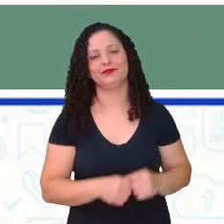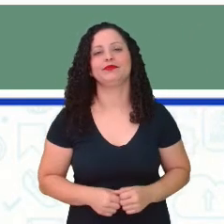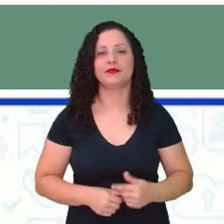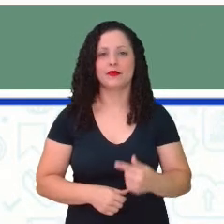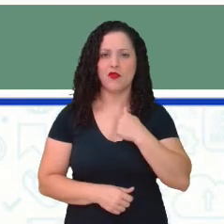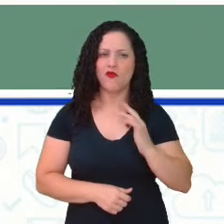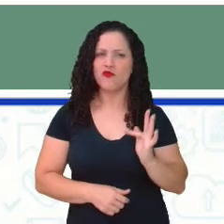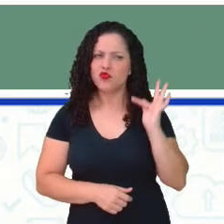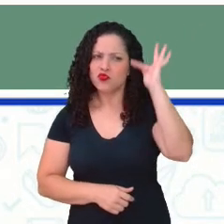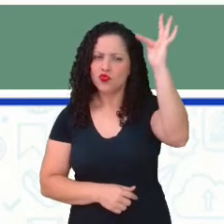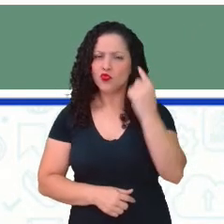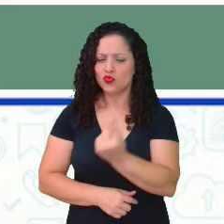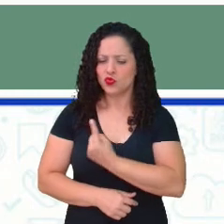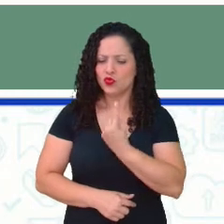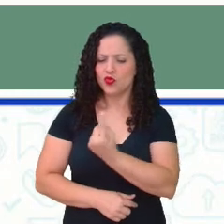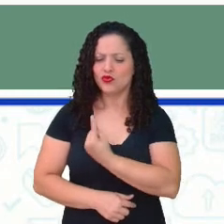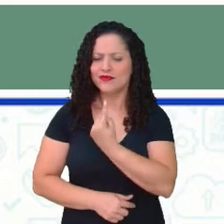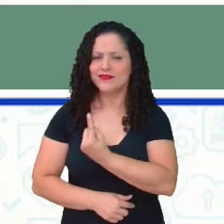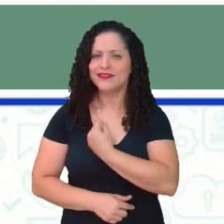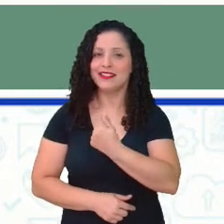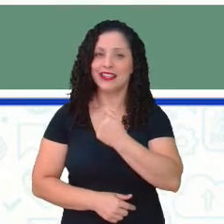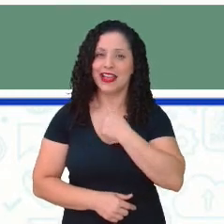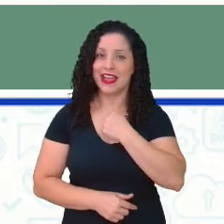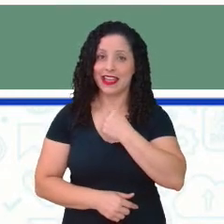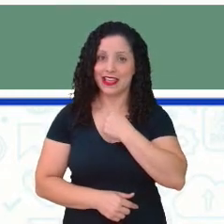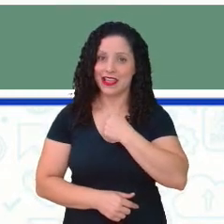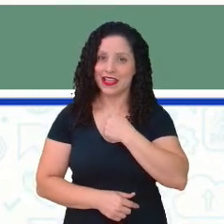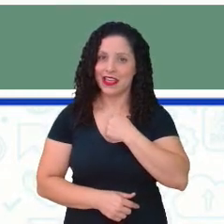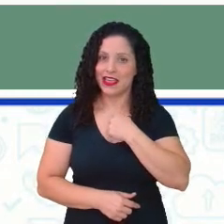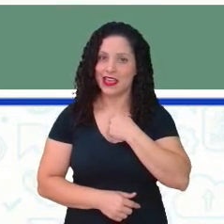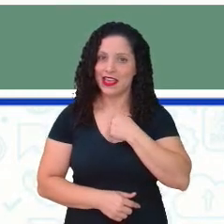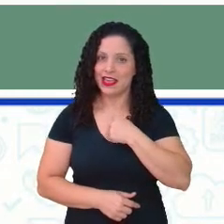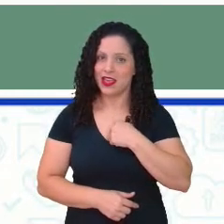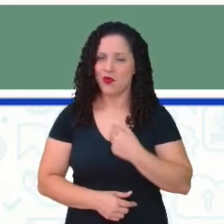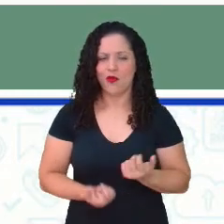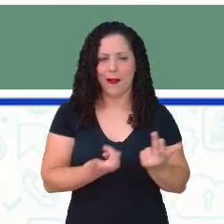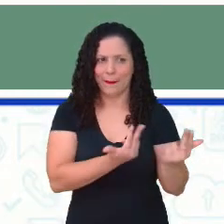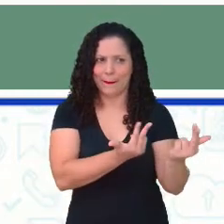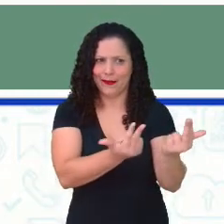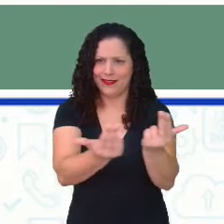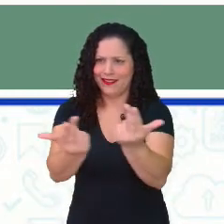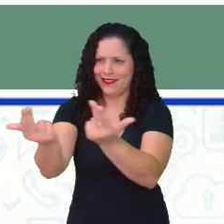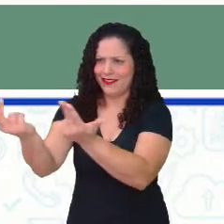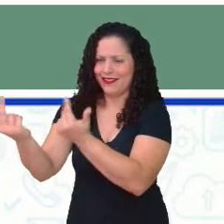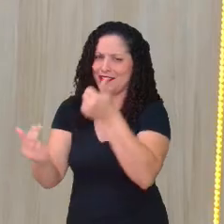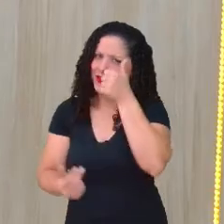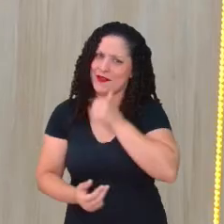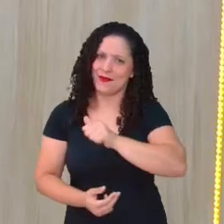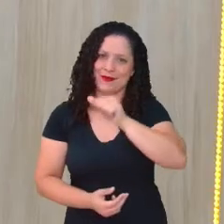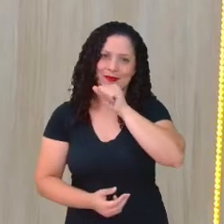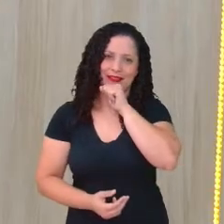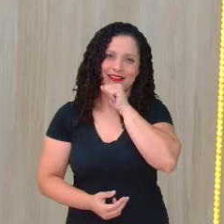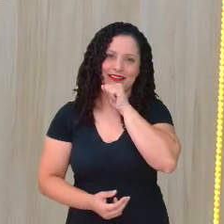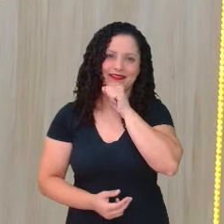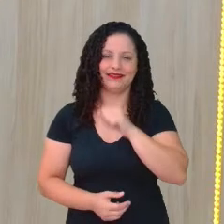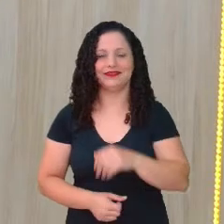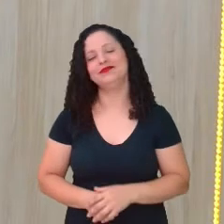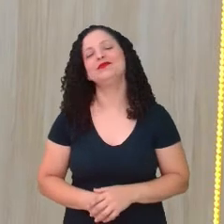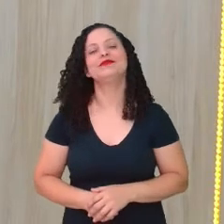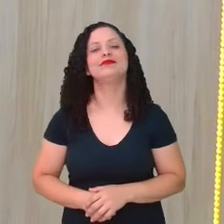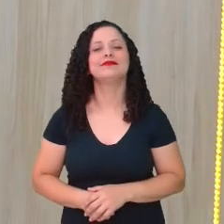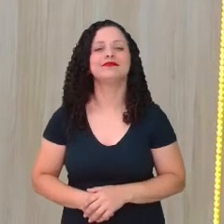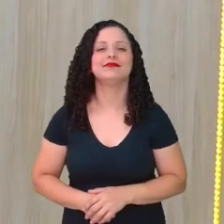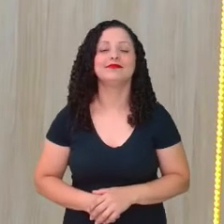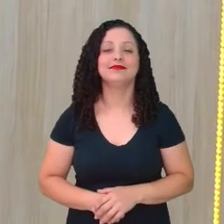sozinha, estarei seguindo o destino de todas as mulheres. E aí, quando falamos isso, não é?